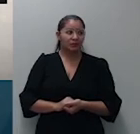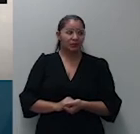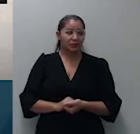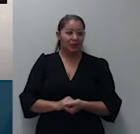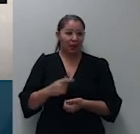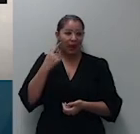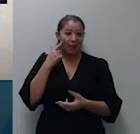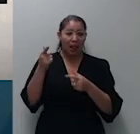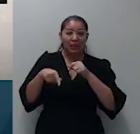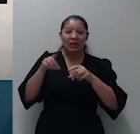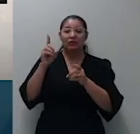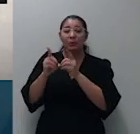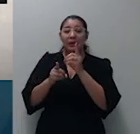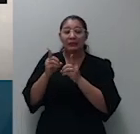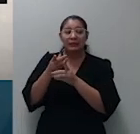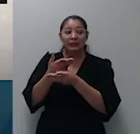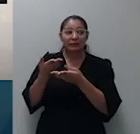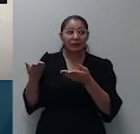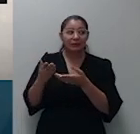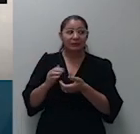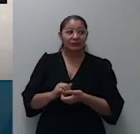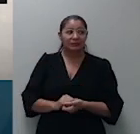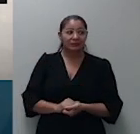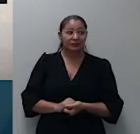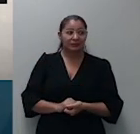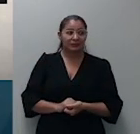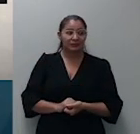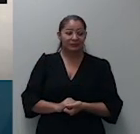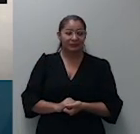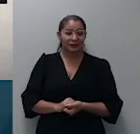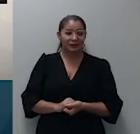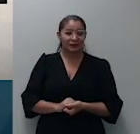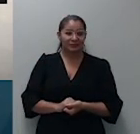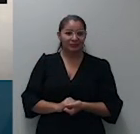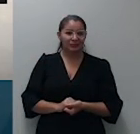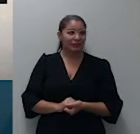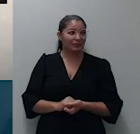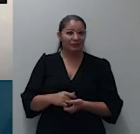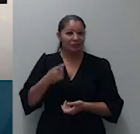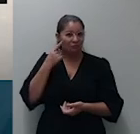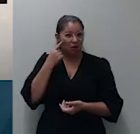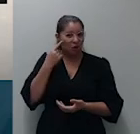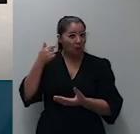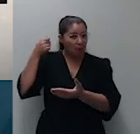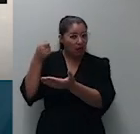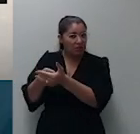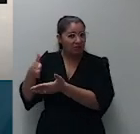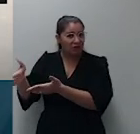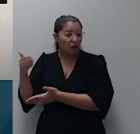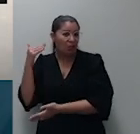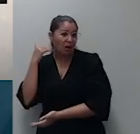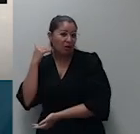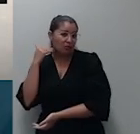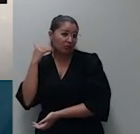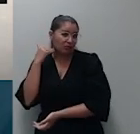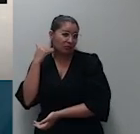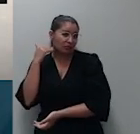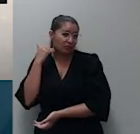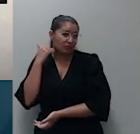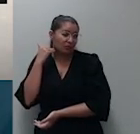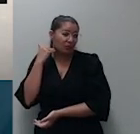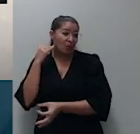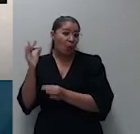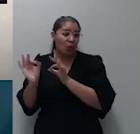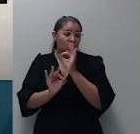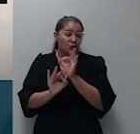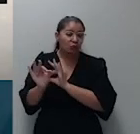nos termos da lei de regência, se efetivada a apresentação para o pagamento ao banco sacado, os juros moratórios têm incidência a partir